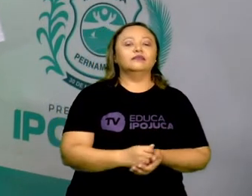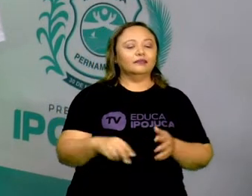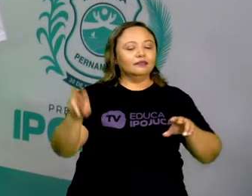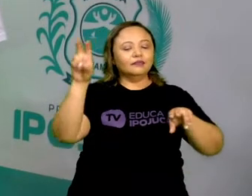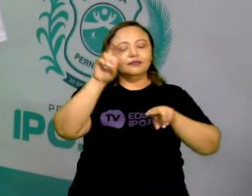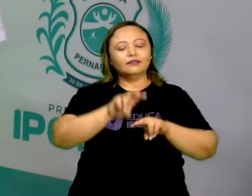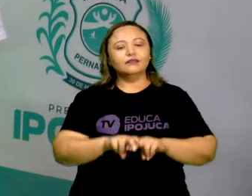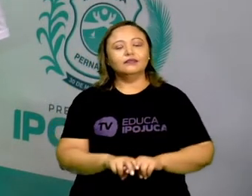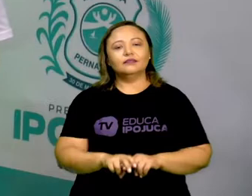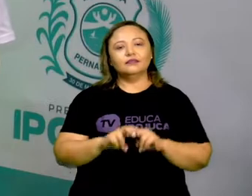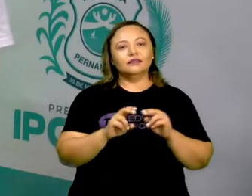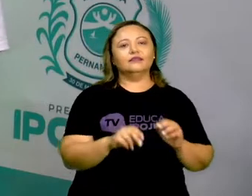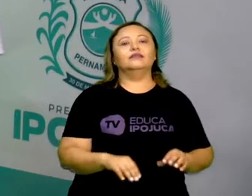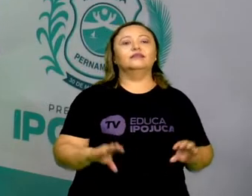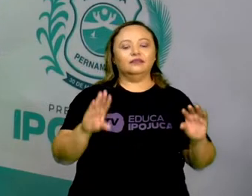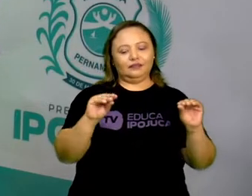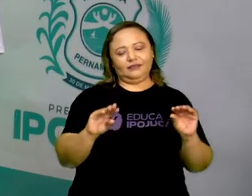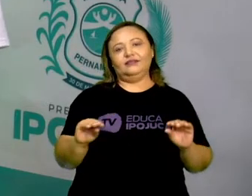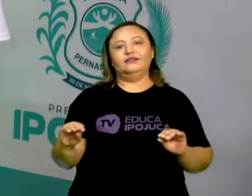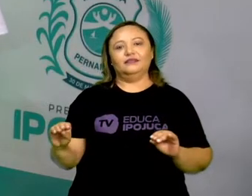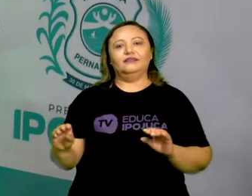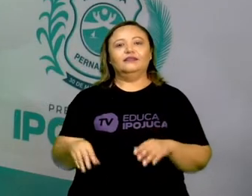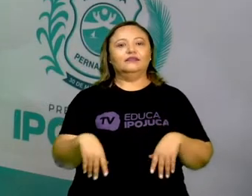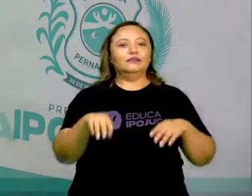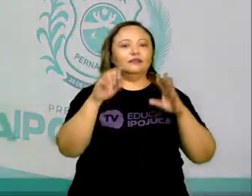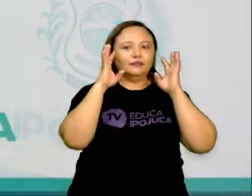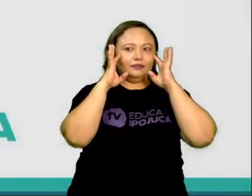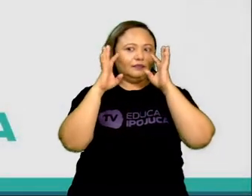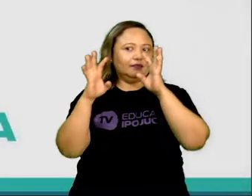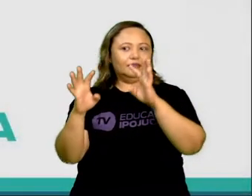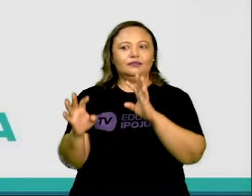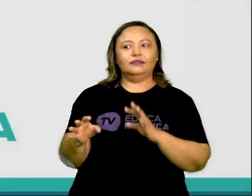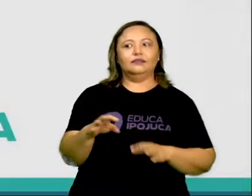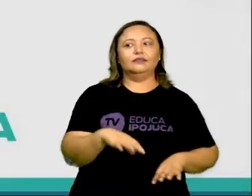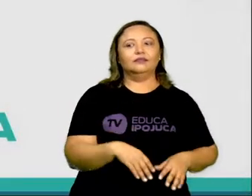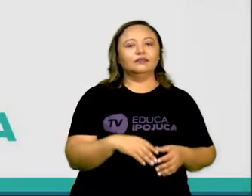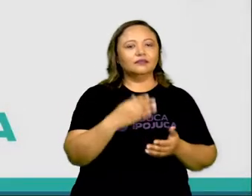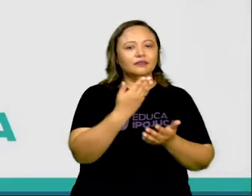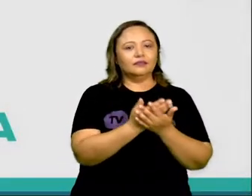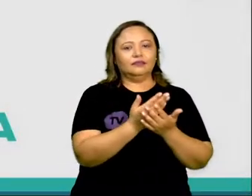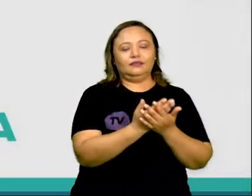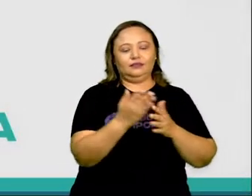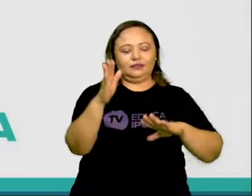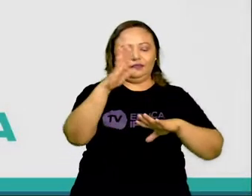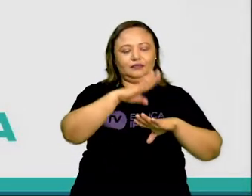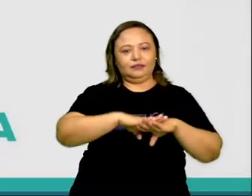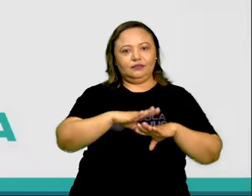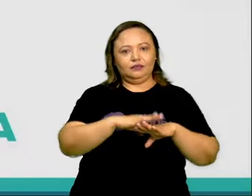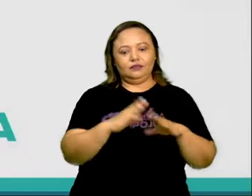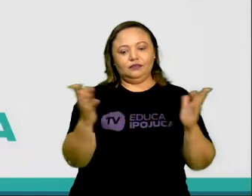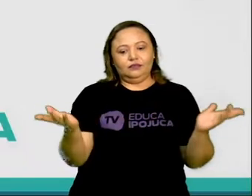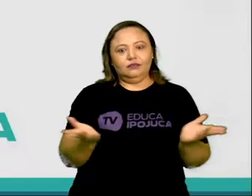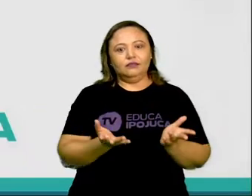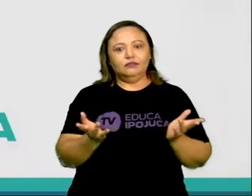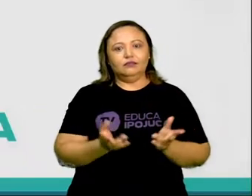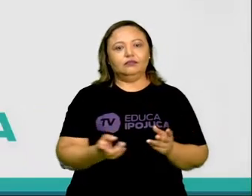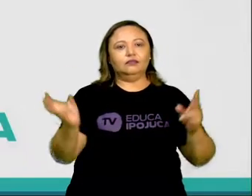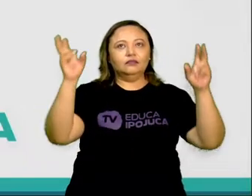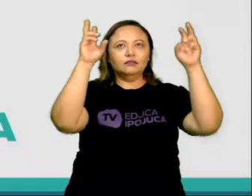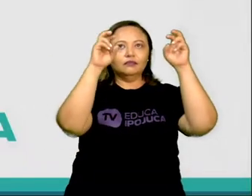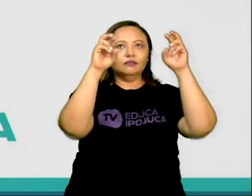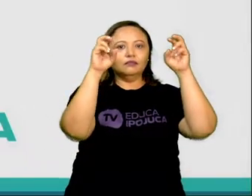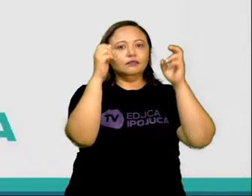sofá bem fofinho e assistir a nossa aula de matemática. Hoje eu trago um assunto importante para nós